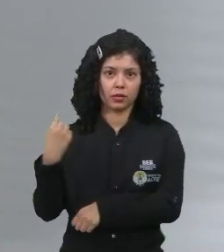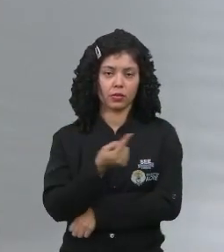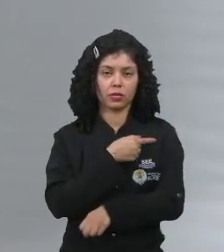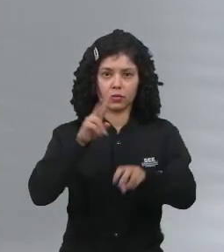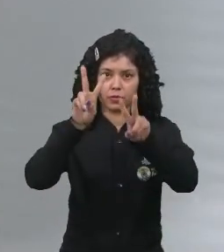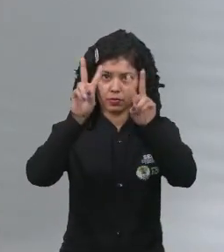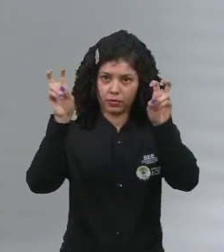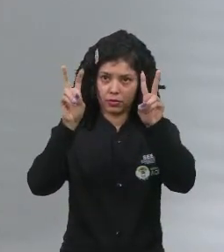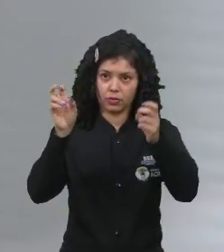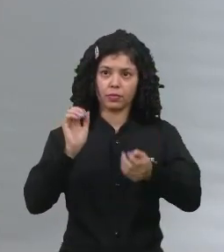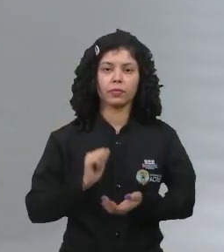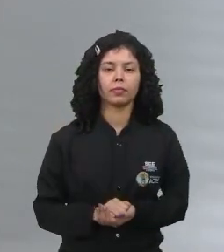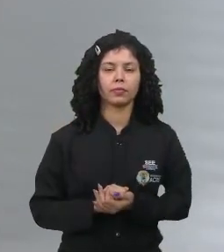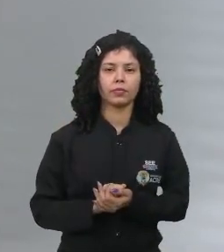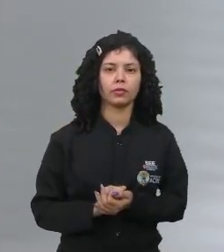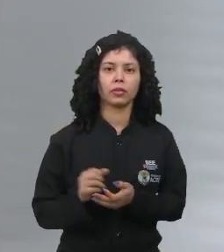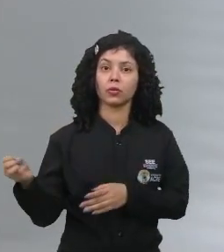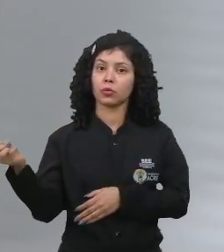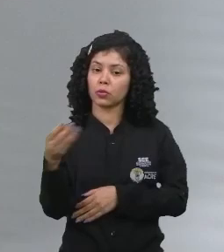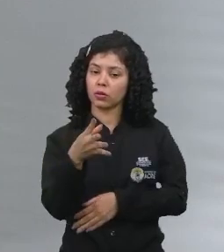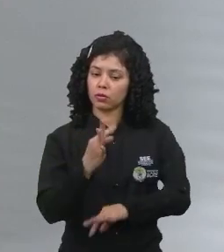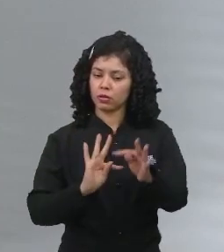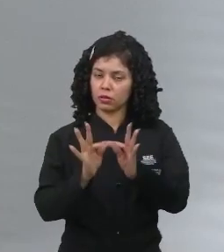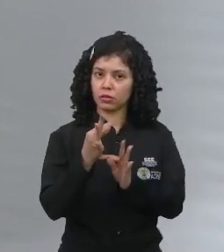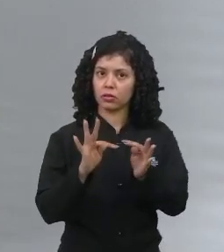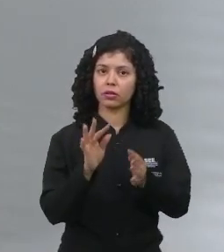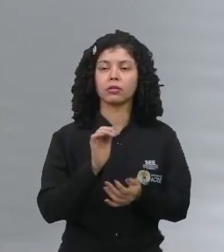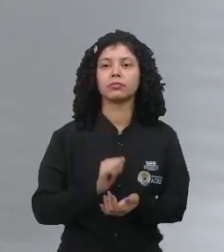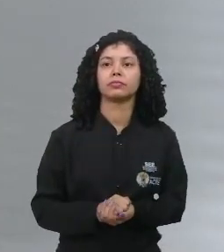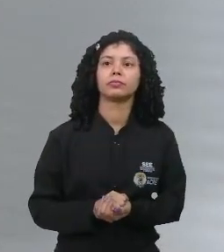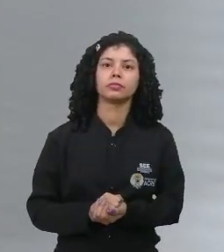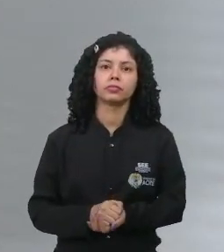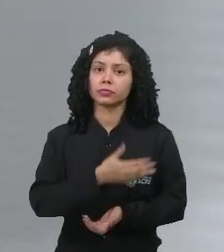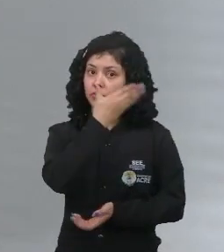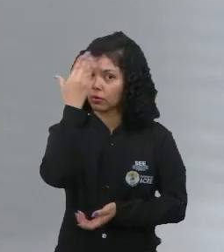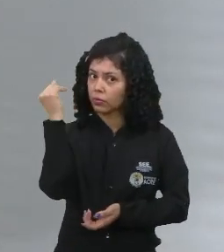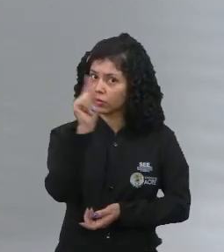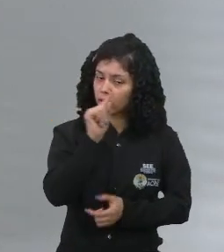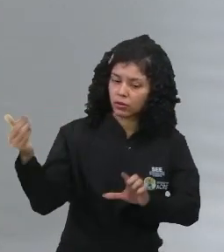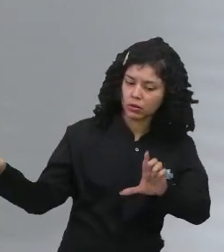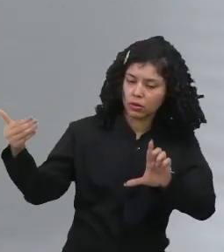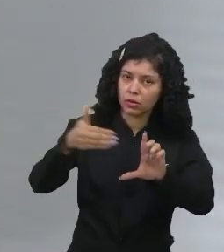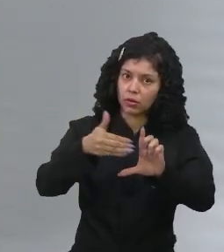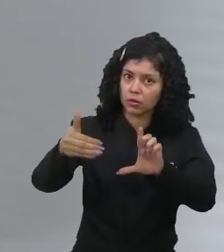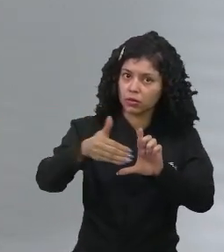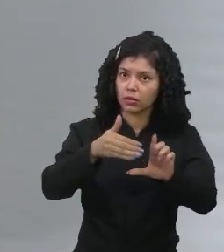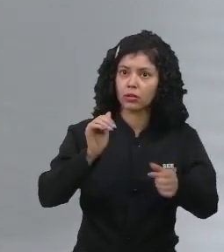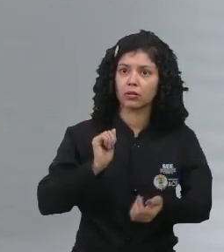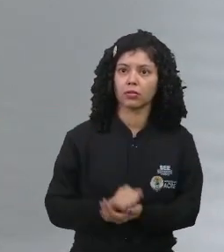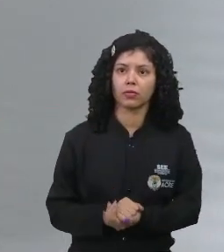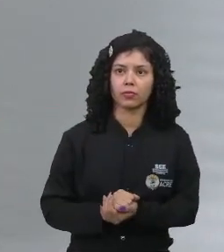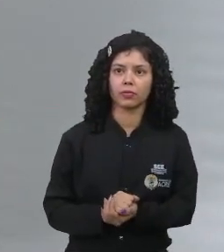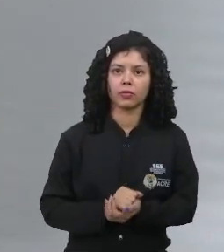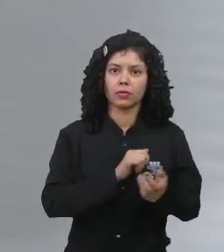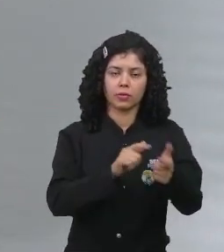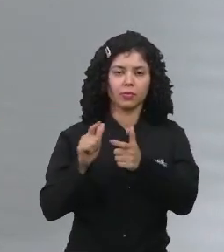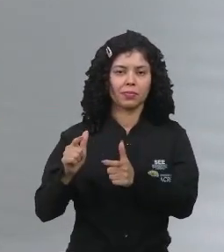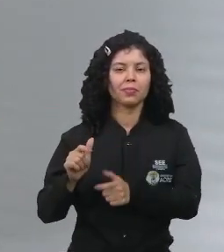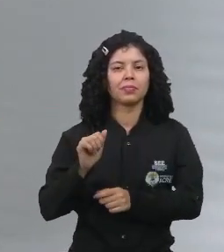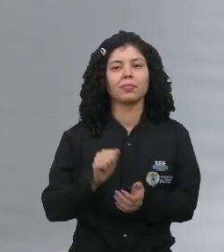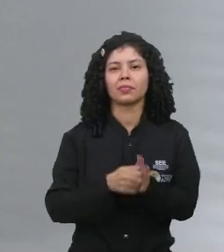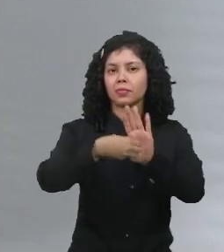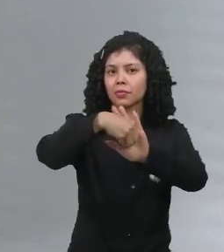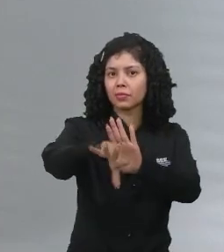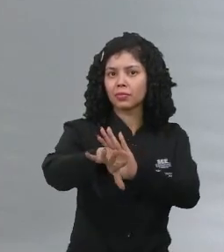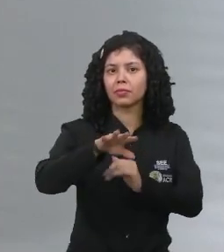tratamos a respeito das inovações tecnológicas e não deixe de acessar o nosso ambiente virtual de